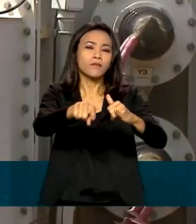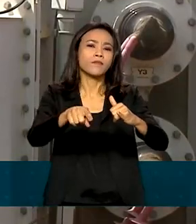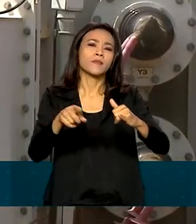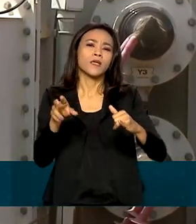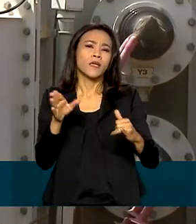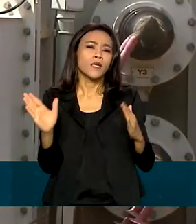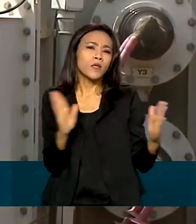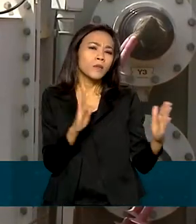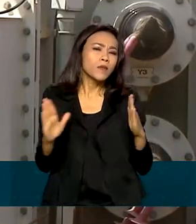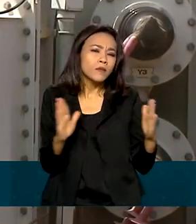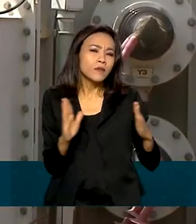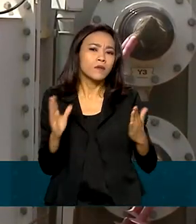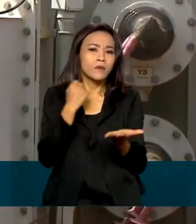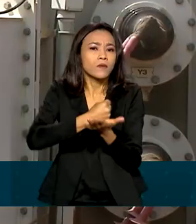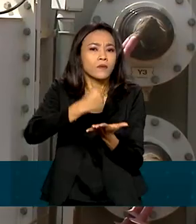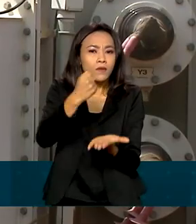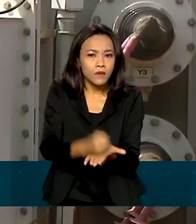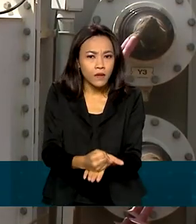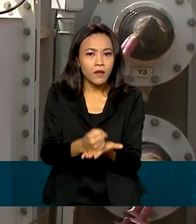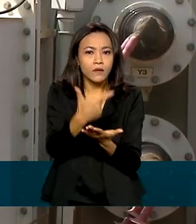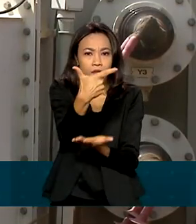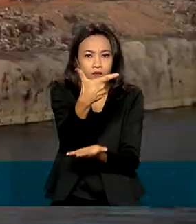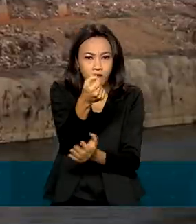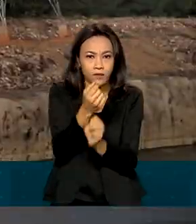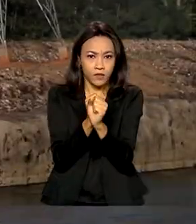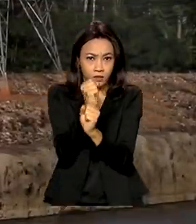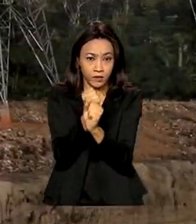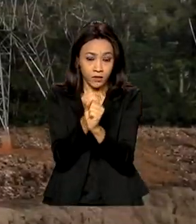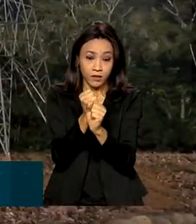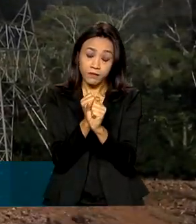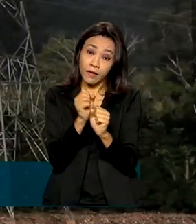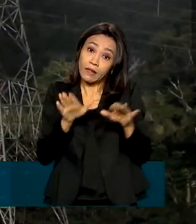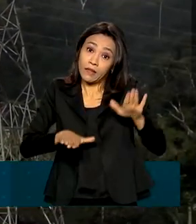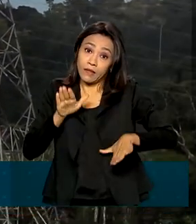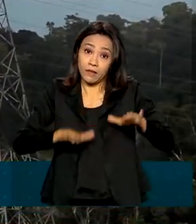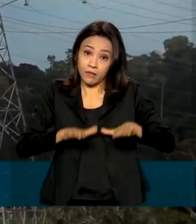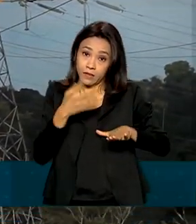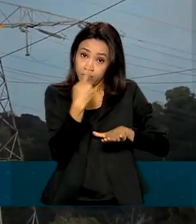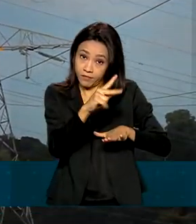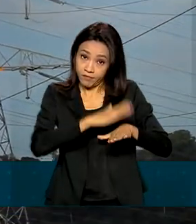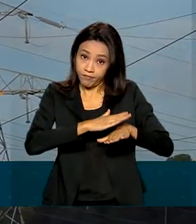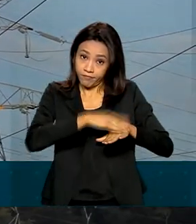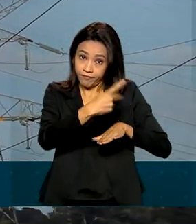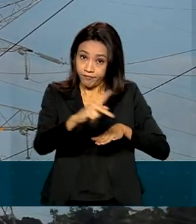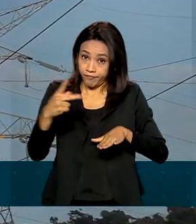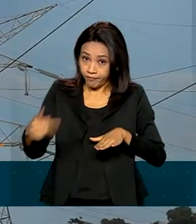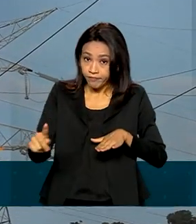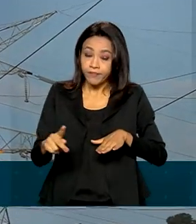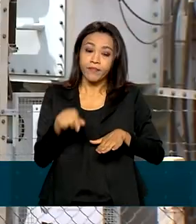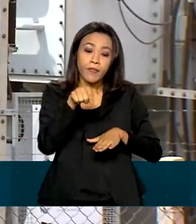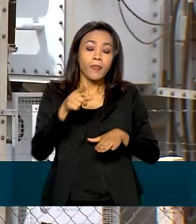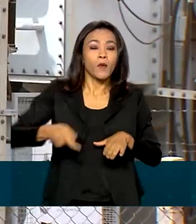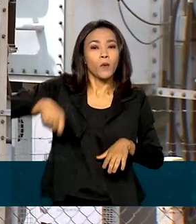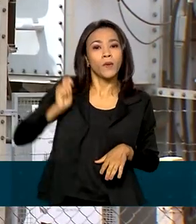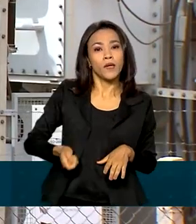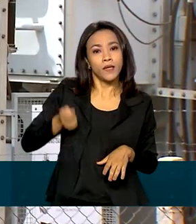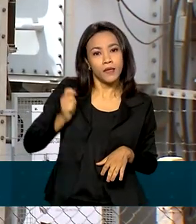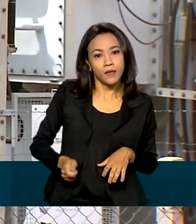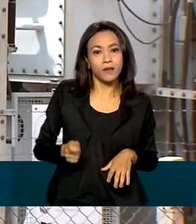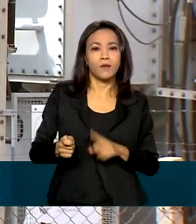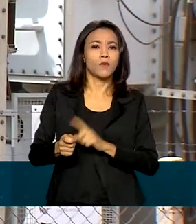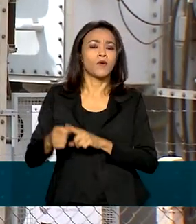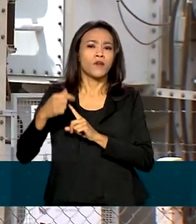E a duração dos contratos é de 20 anos, dependendo da fonte. O deságio médio do leilão foi de